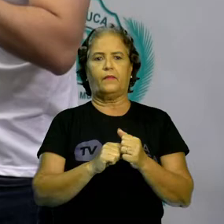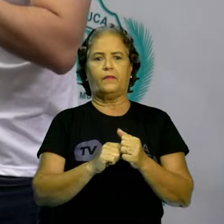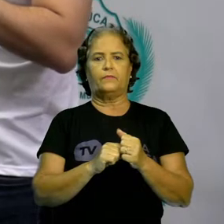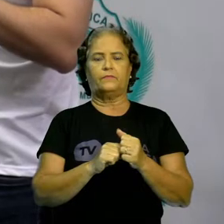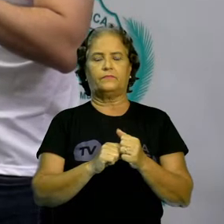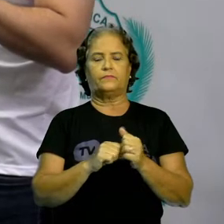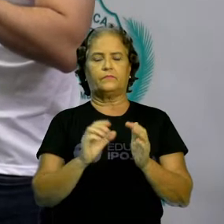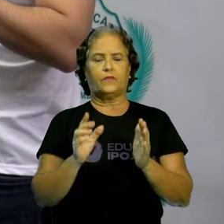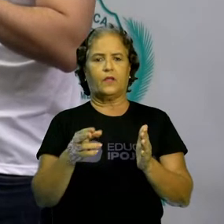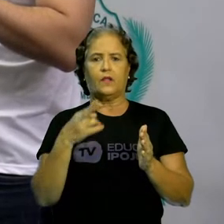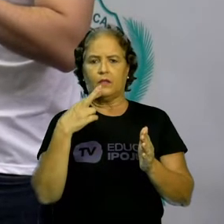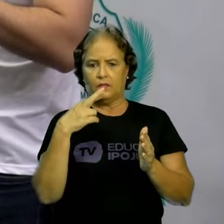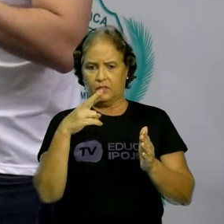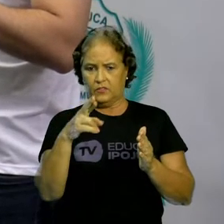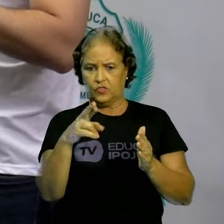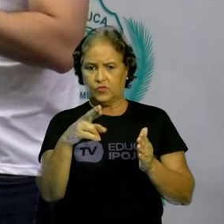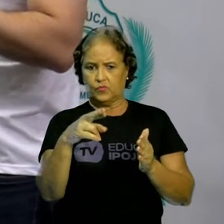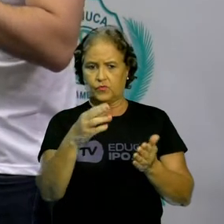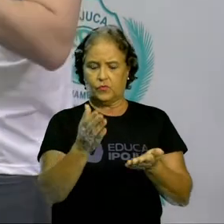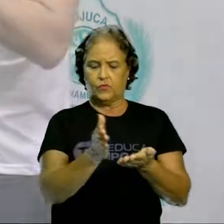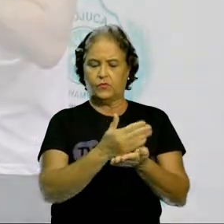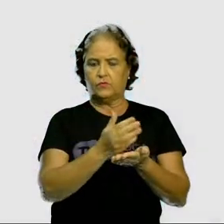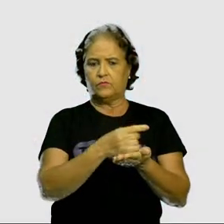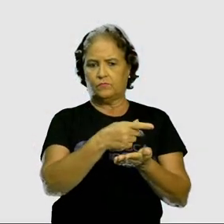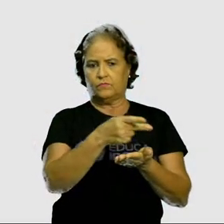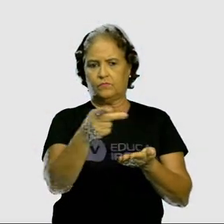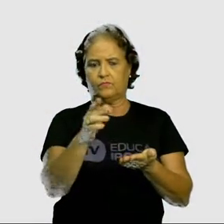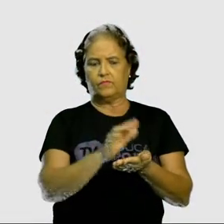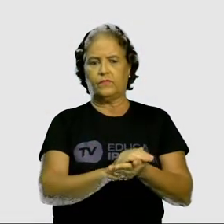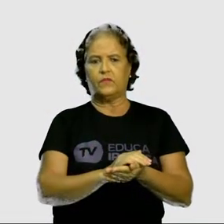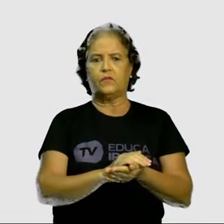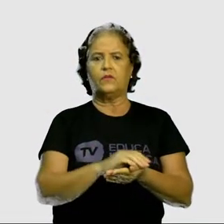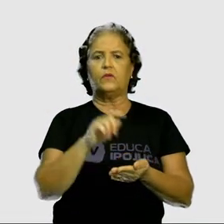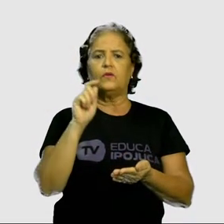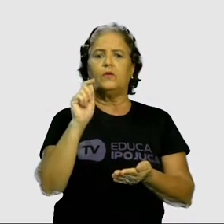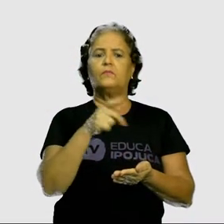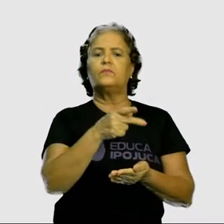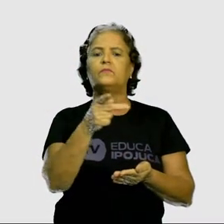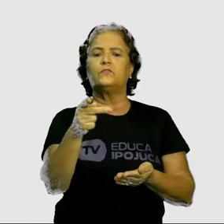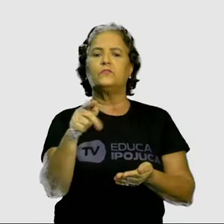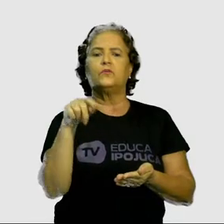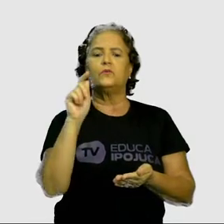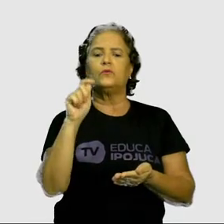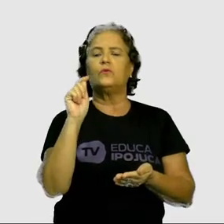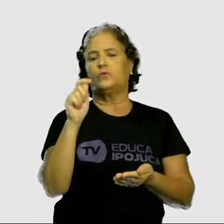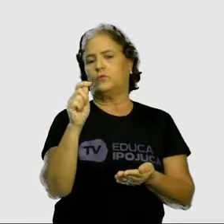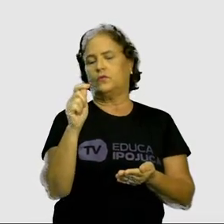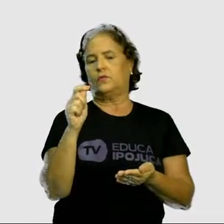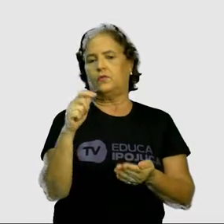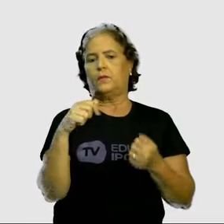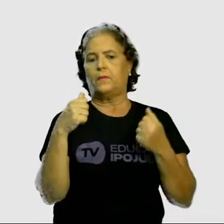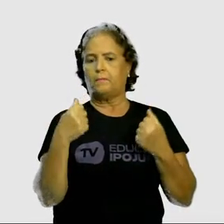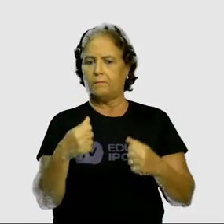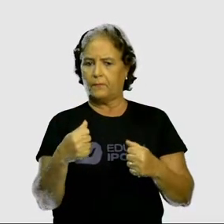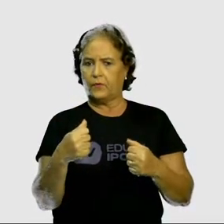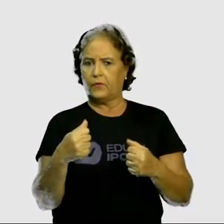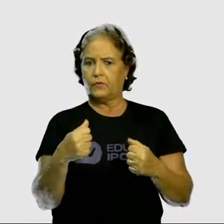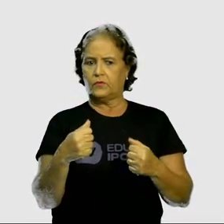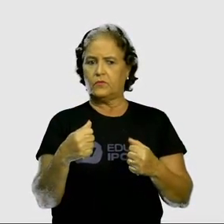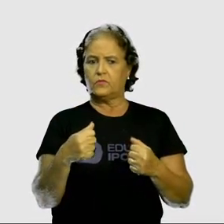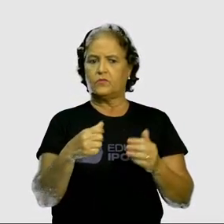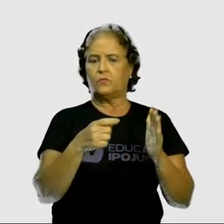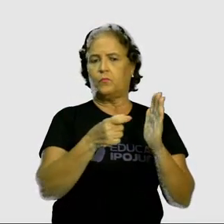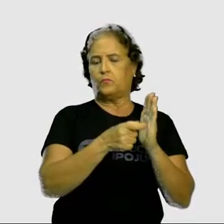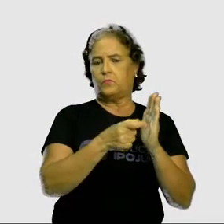Respondo aí no caderno de vocês. Para você, o que deveria ser um patrimônio histórico-cultural de